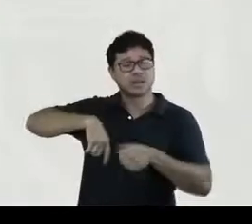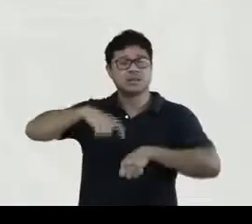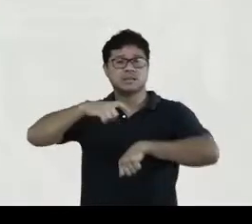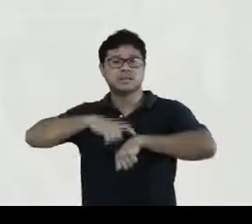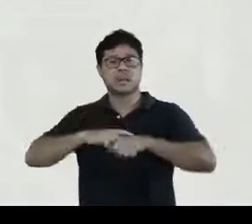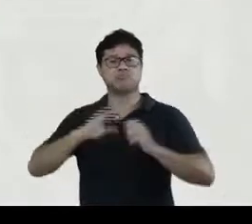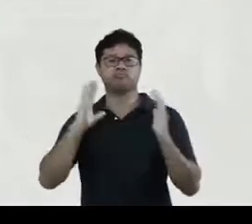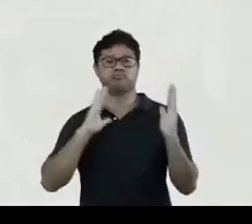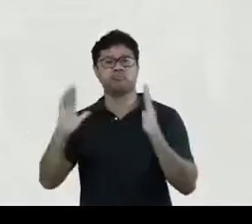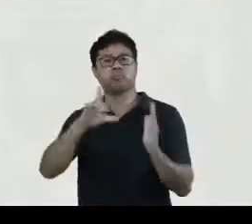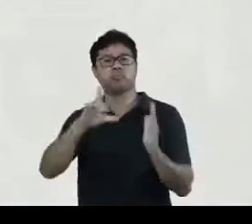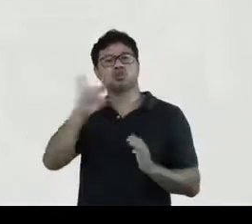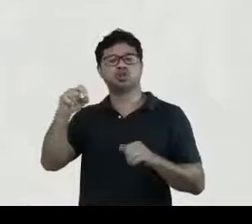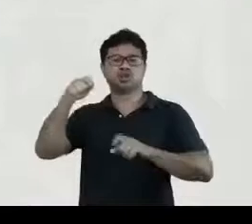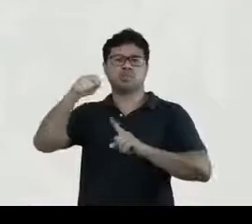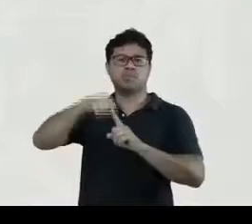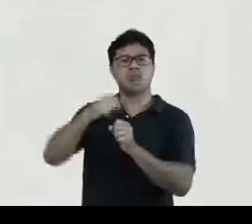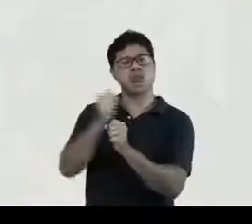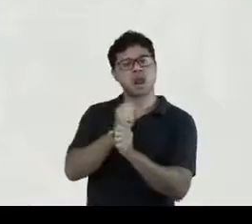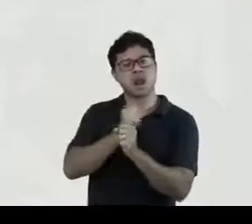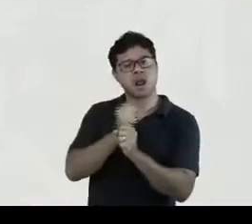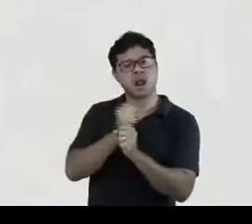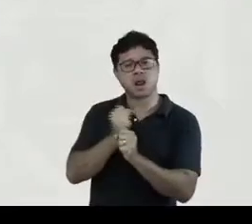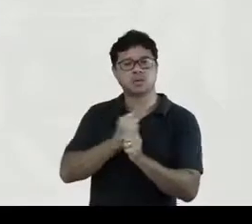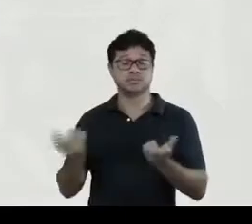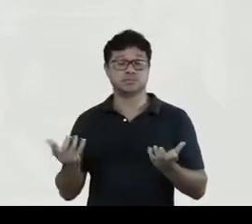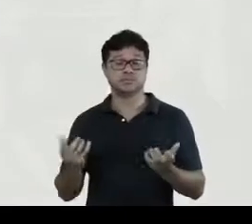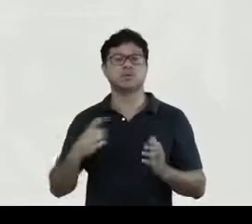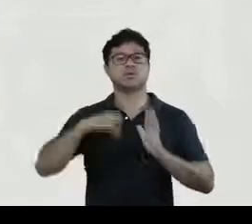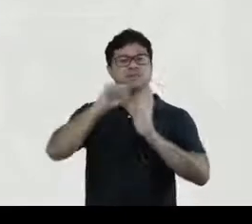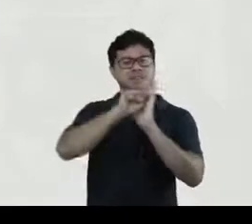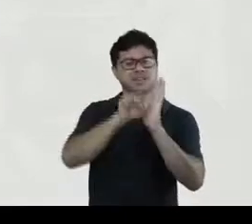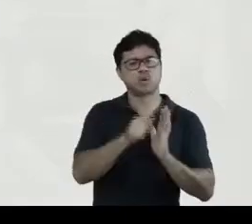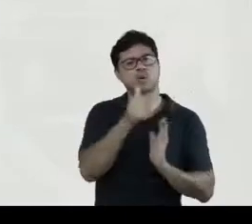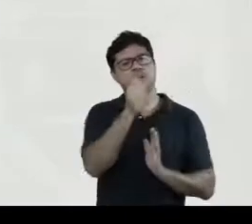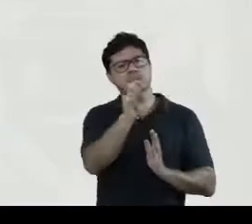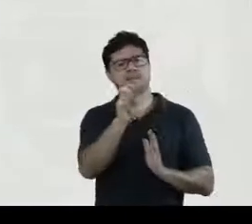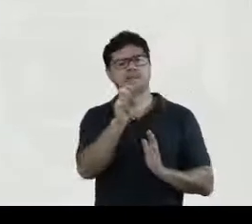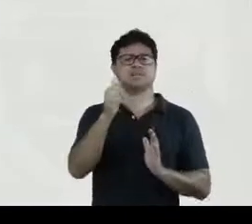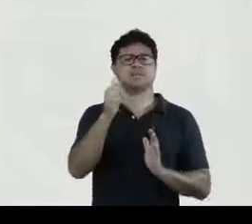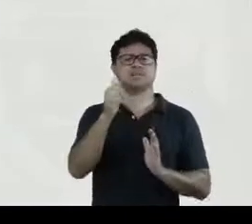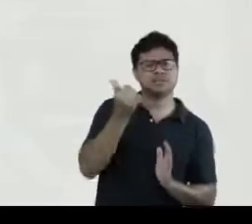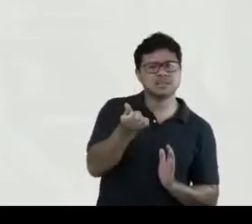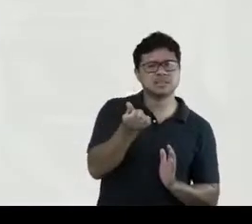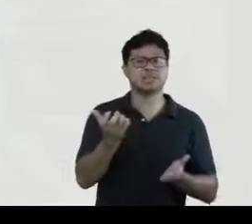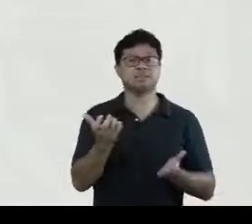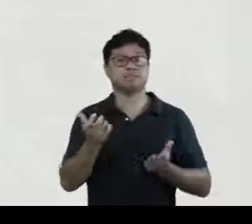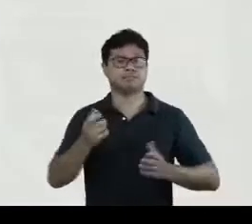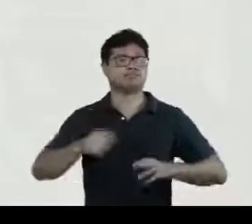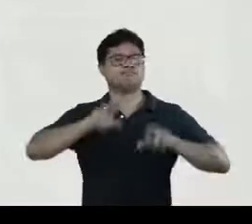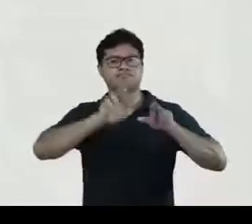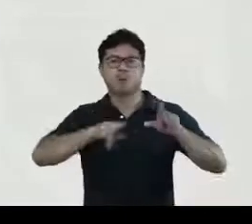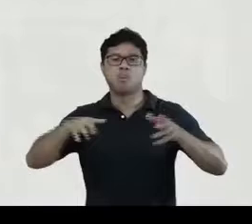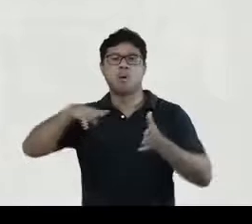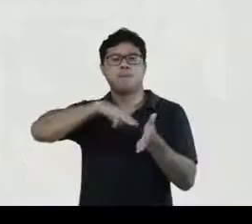determinado tempo e espaço. E aqui nós vimos século XV, século XVI, e várias metodologias